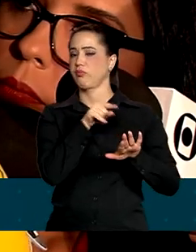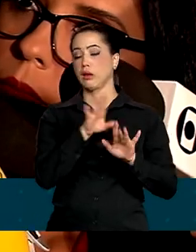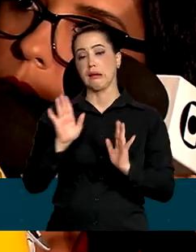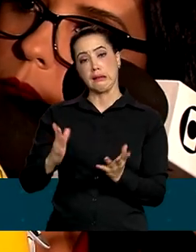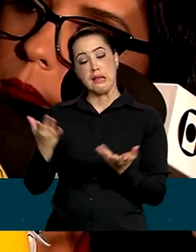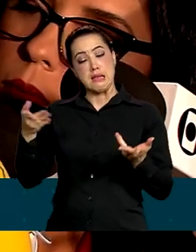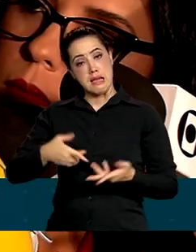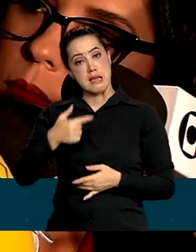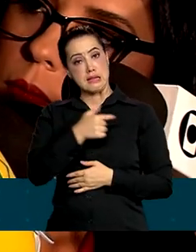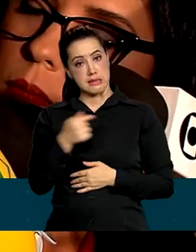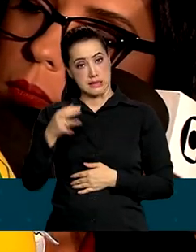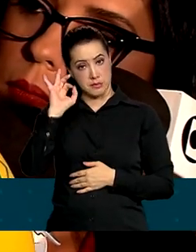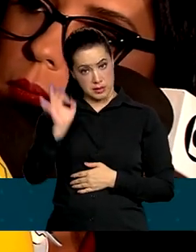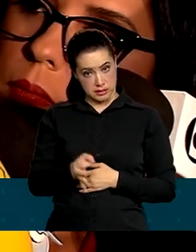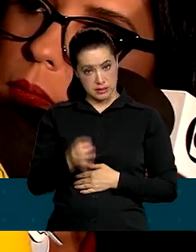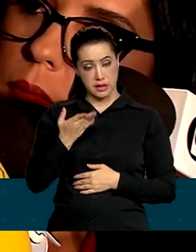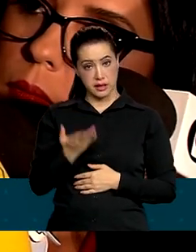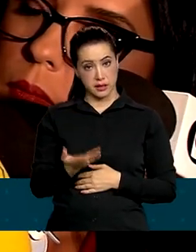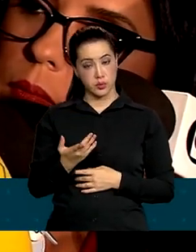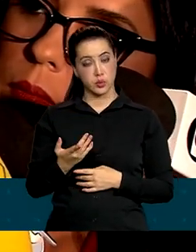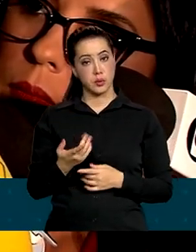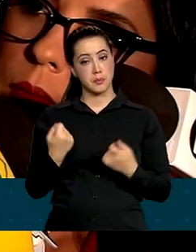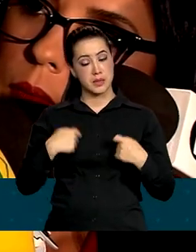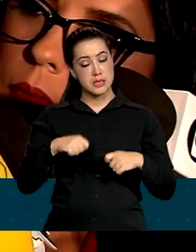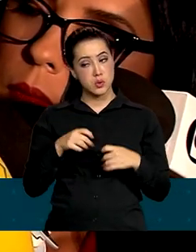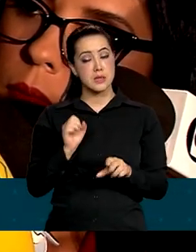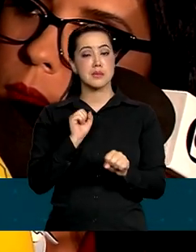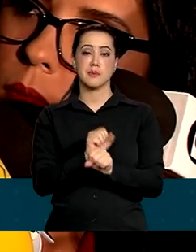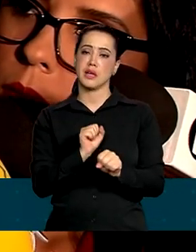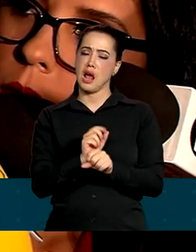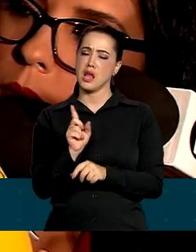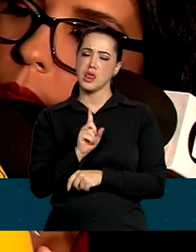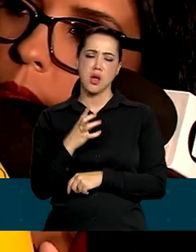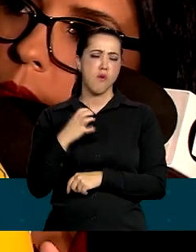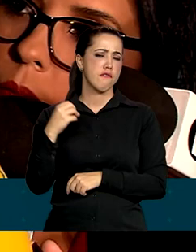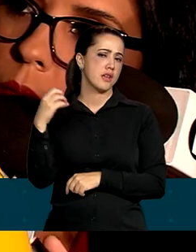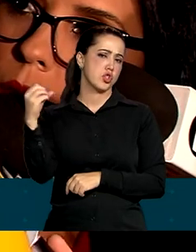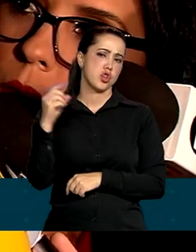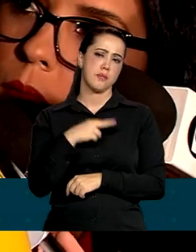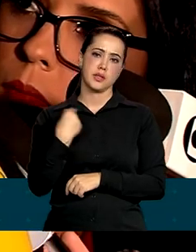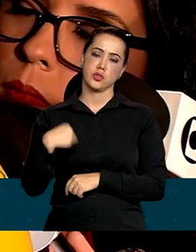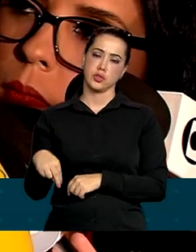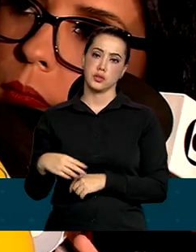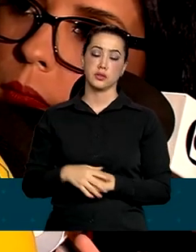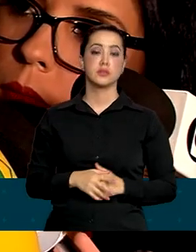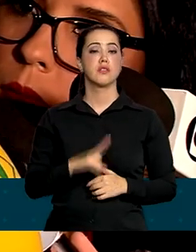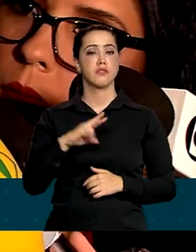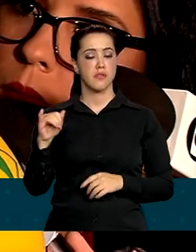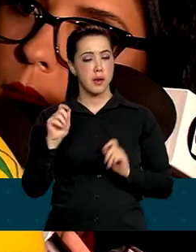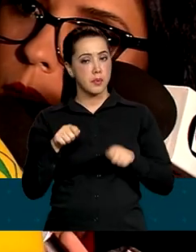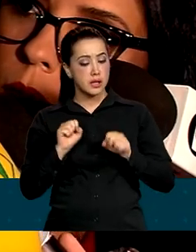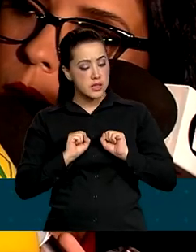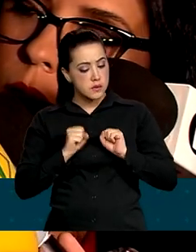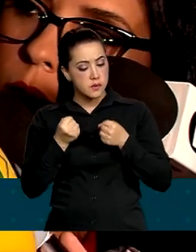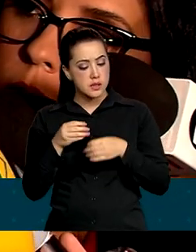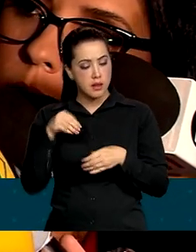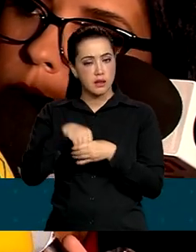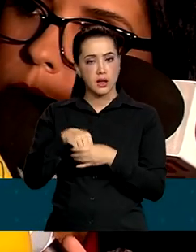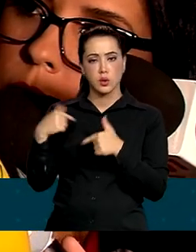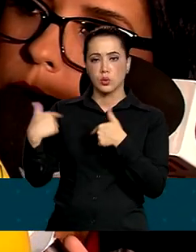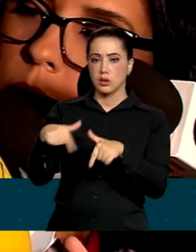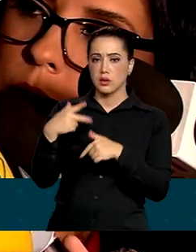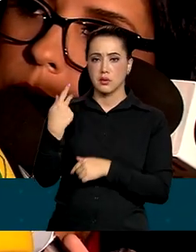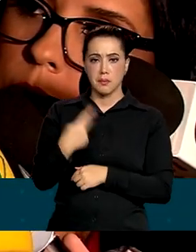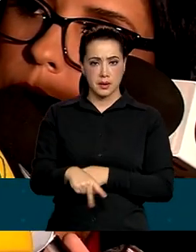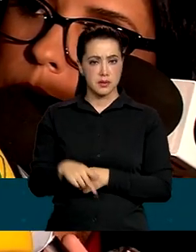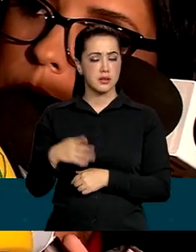por orientação médica ter adiado essa aí da China, vai poder se dedicar internamente às ações